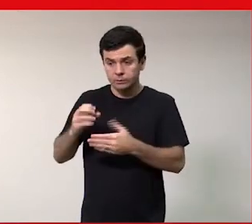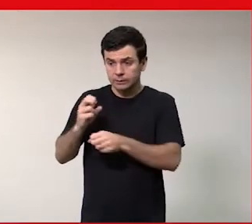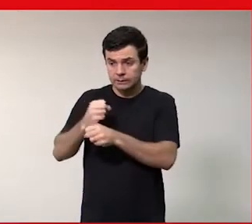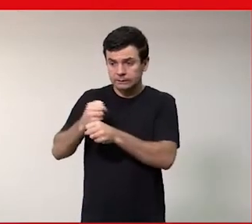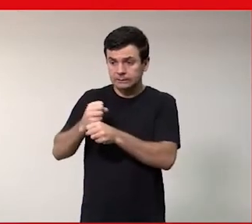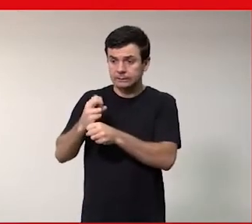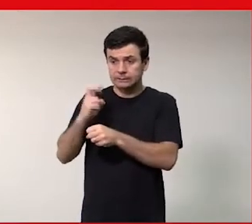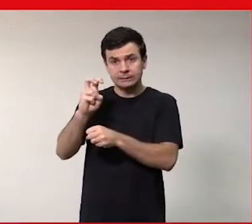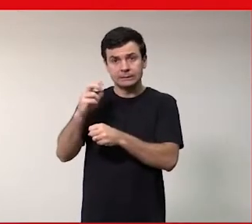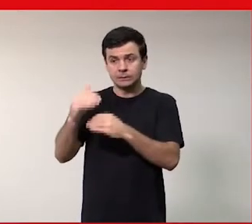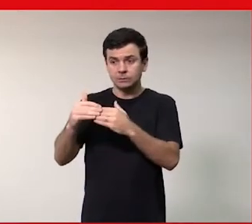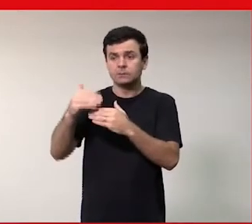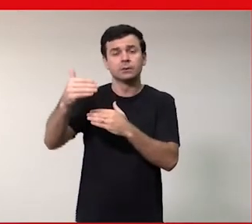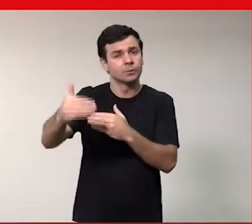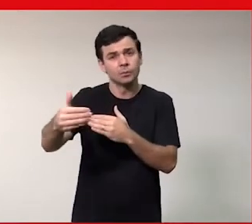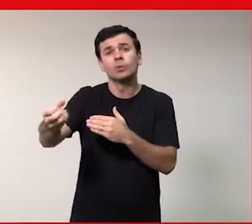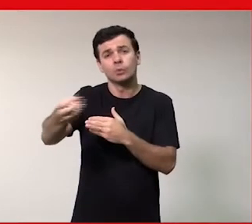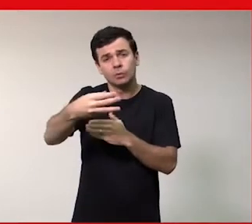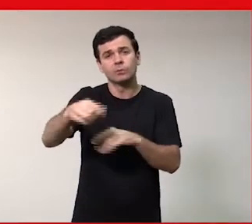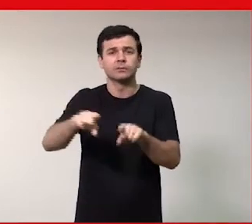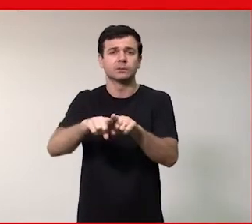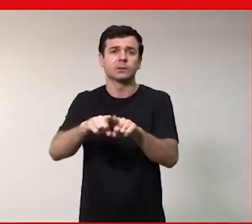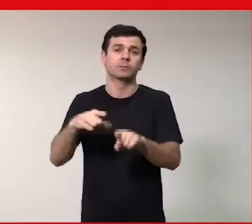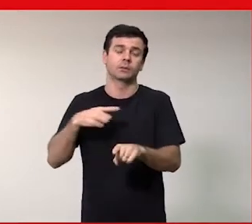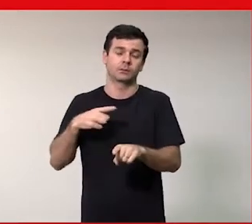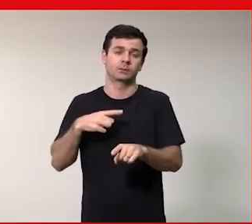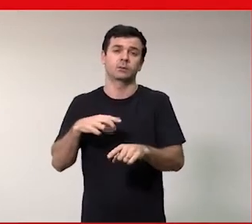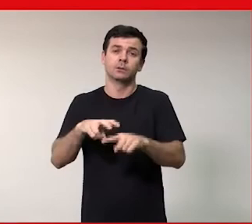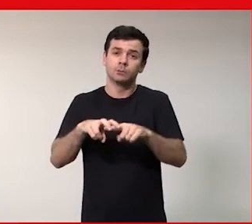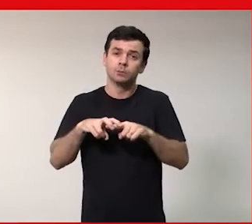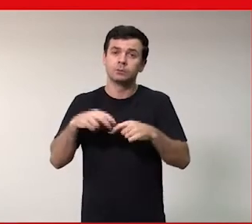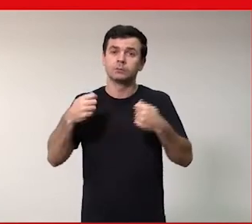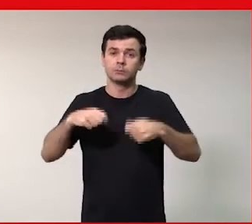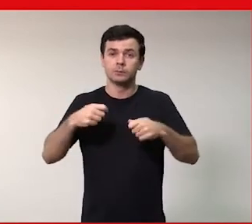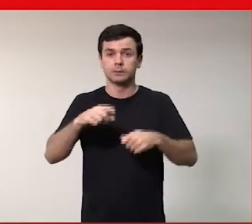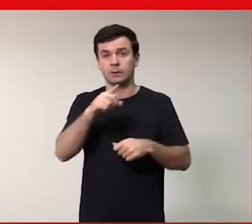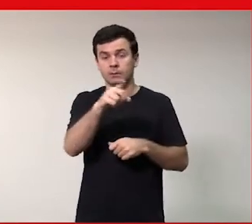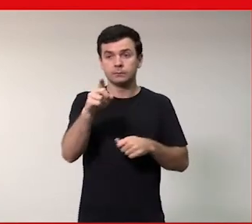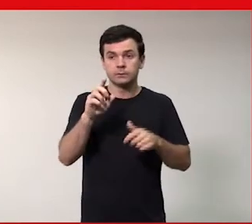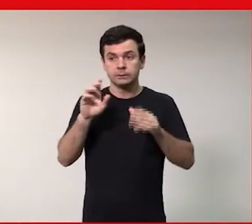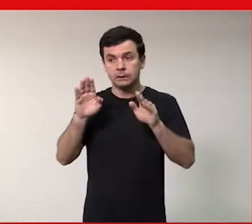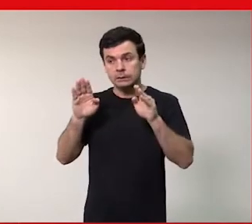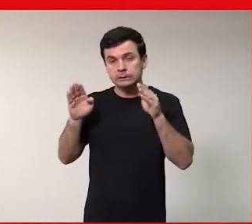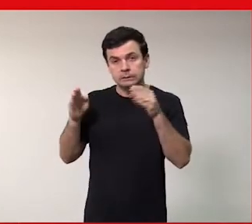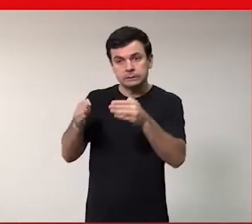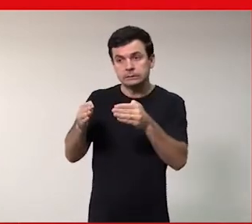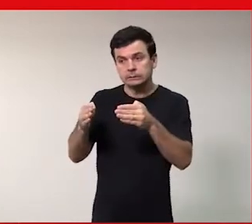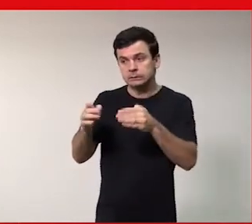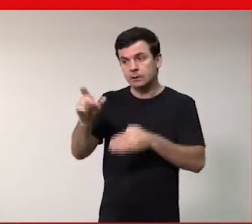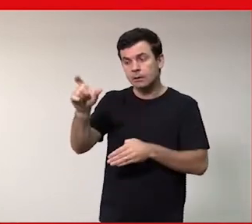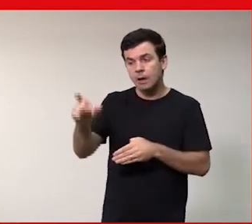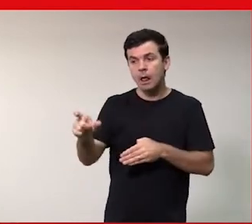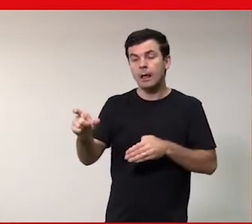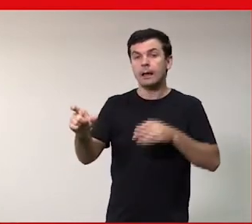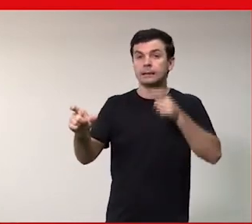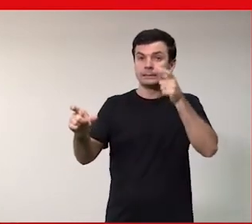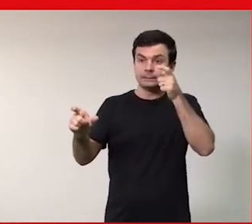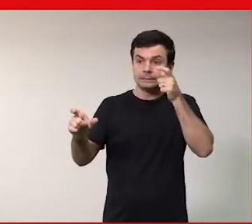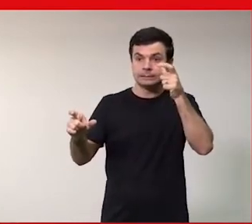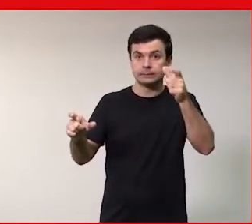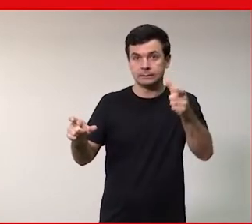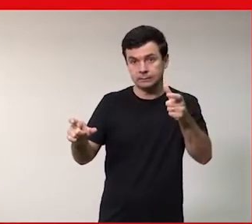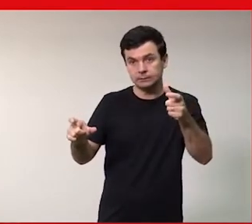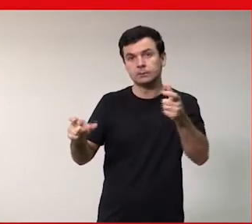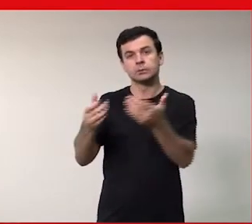então eu acho que você tem que se ater ao core de disciplinas que sejam interessantes a estudar